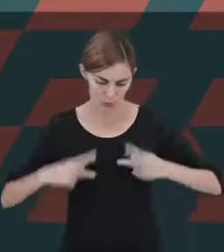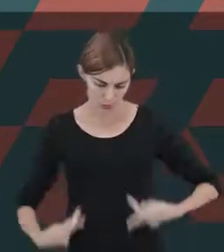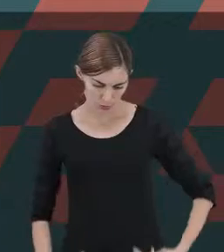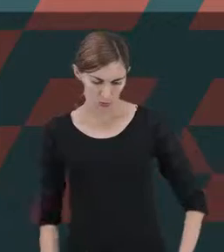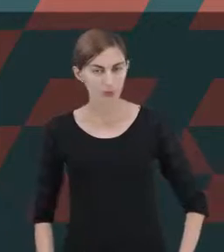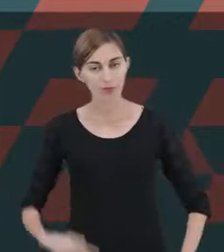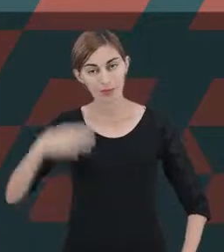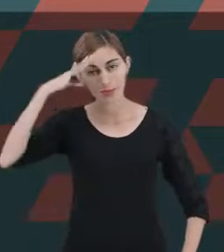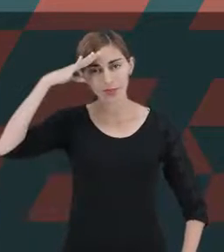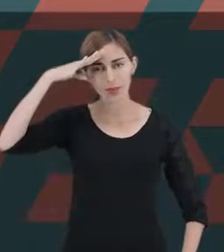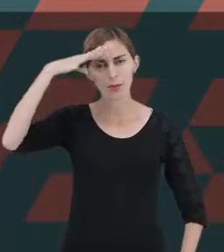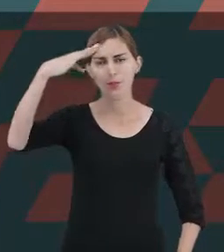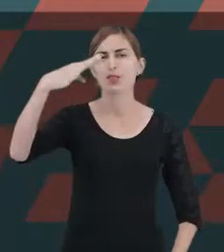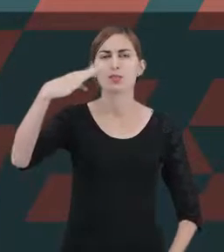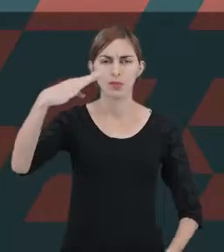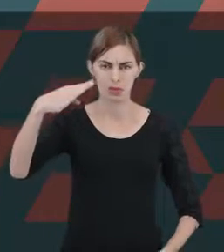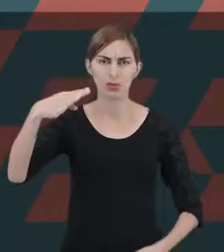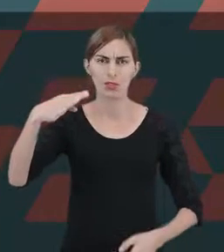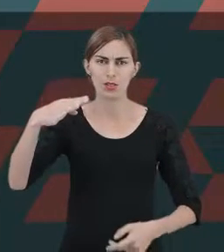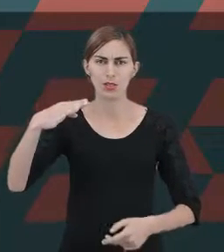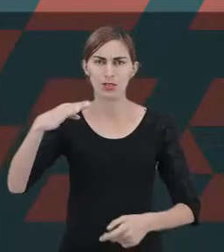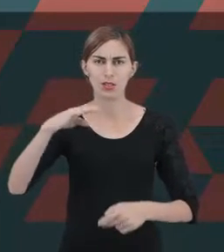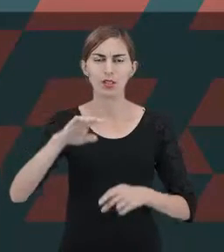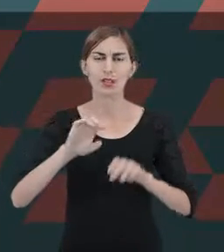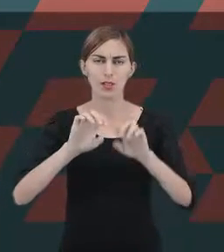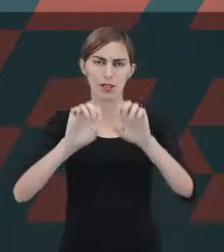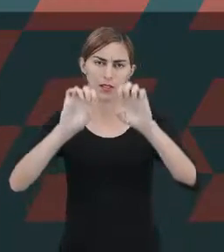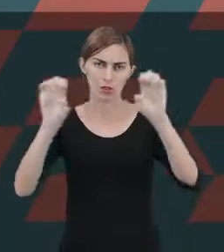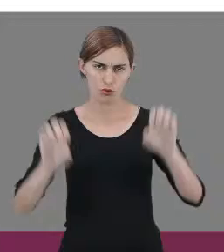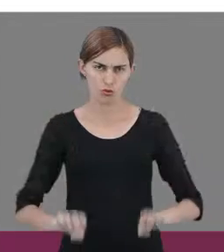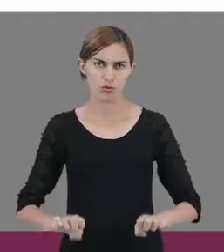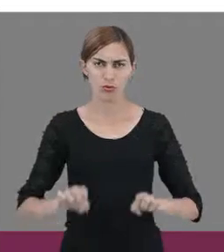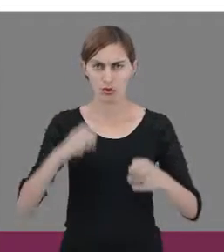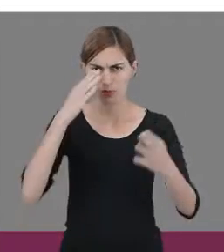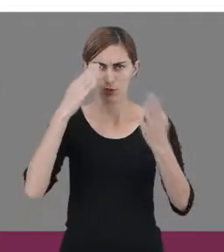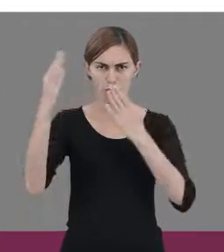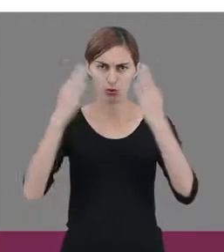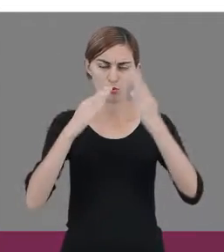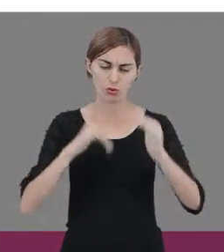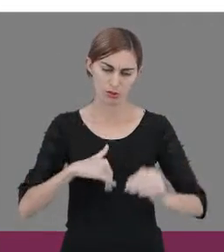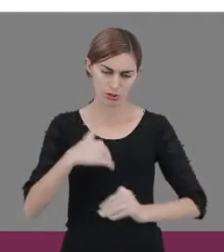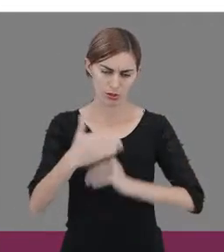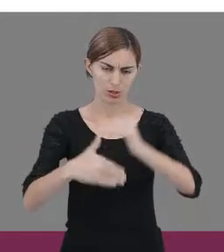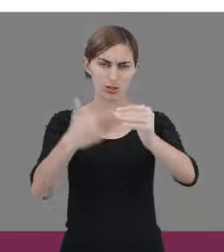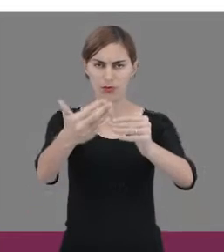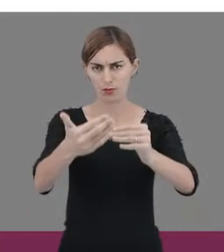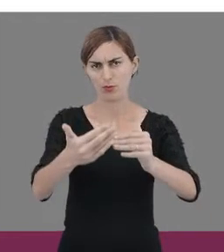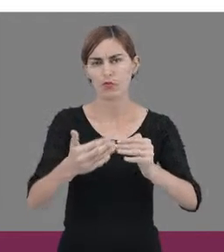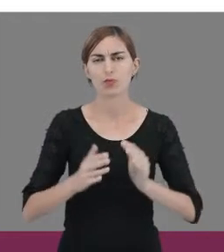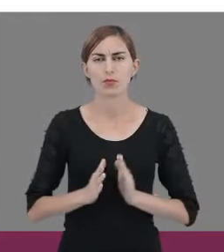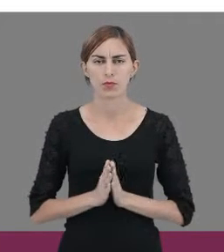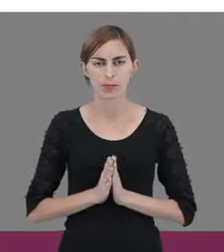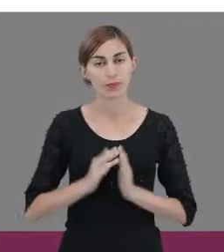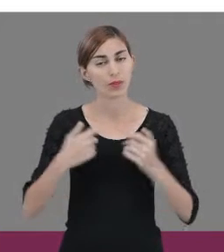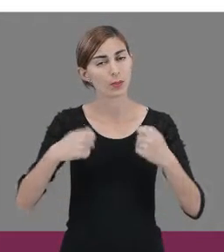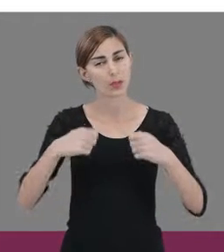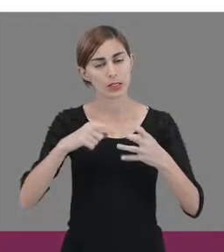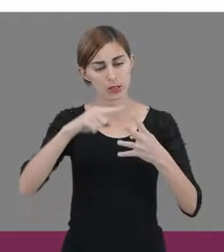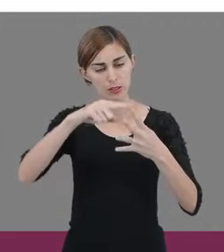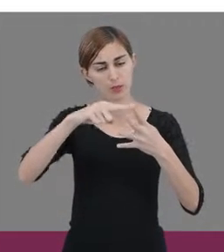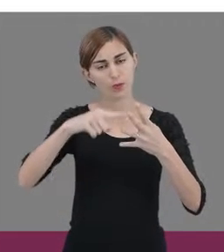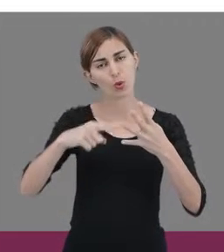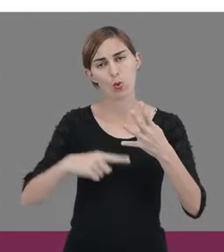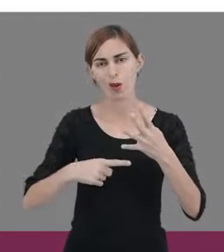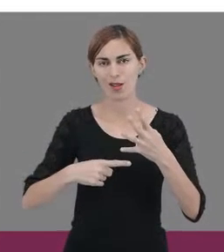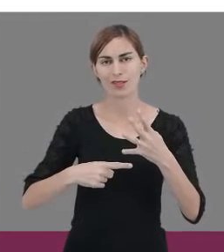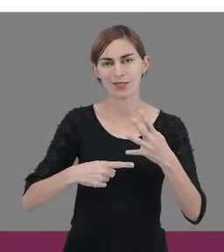na estrutura da psicologia do desenvolvimento, nós entendemos, primeiro, quatro aspectos